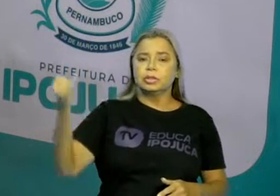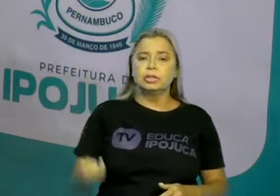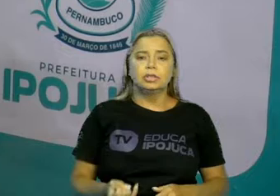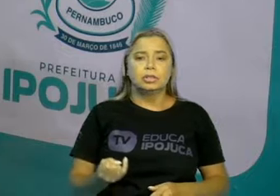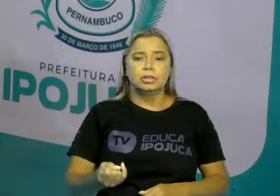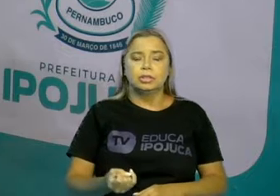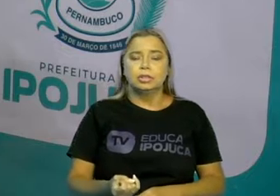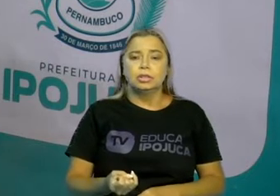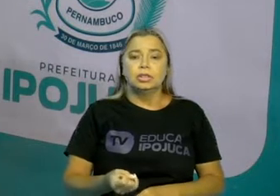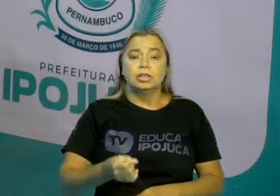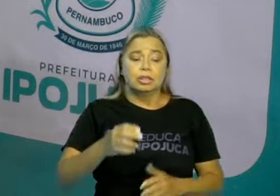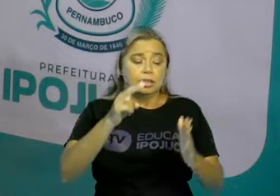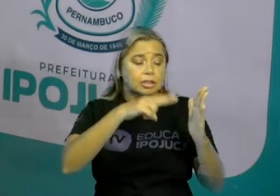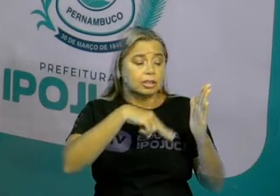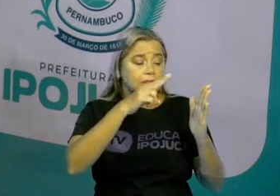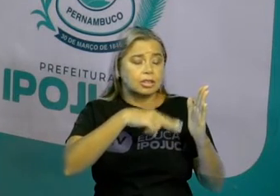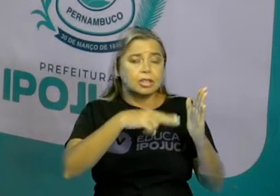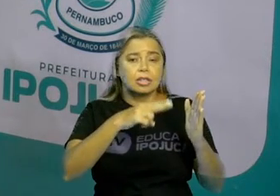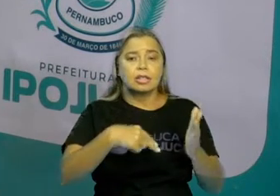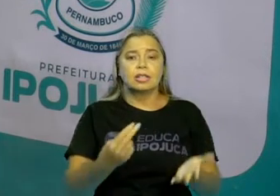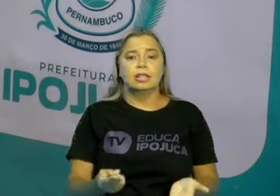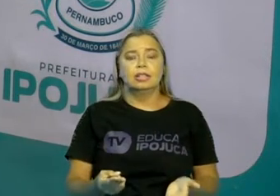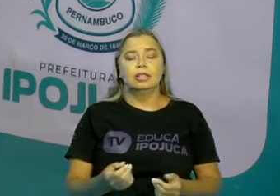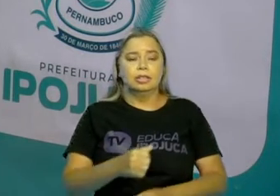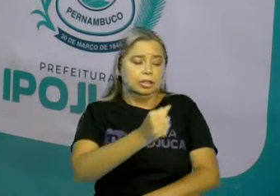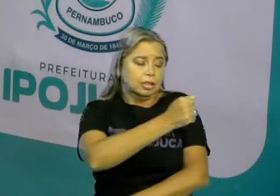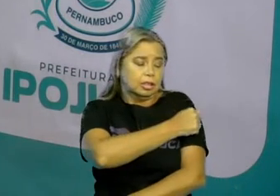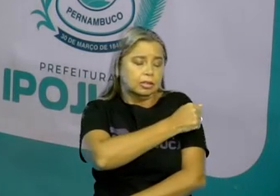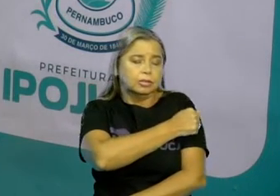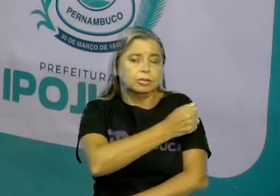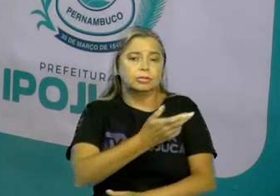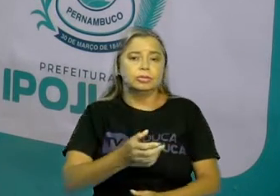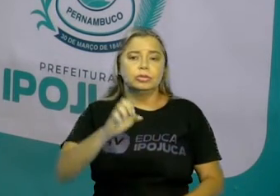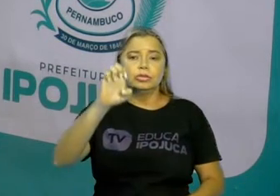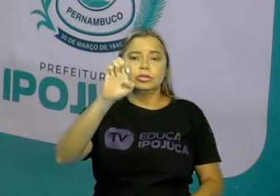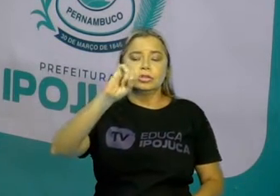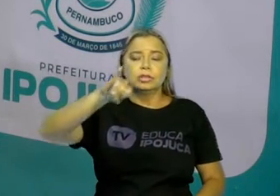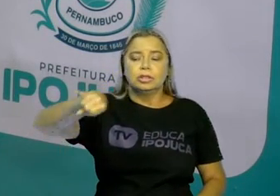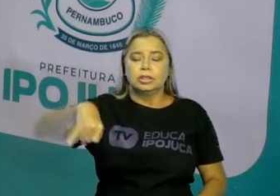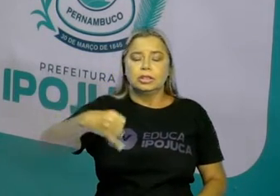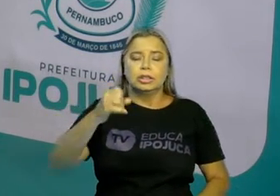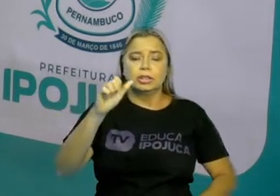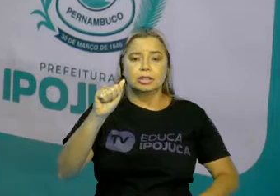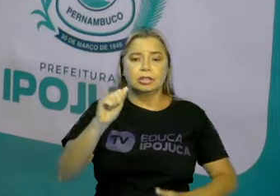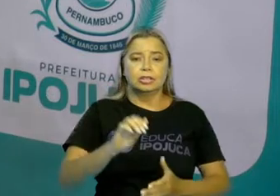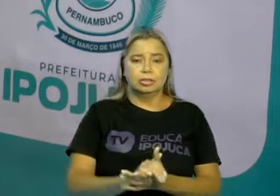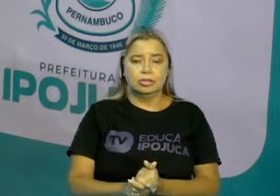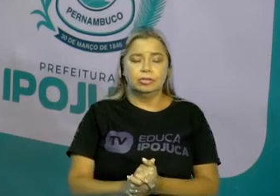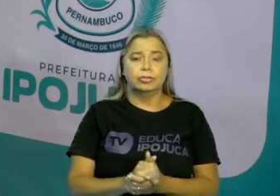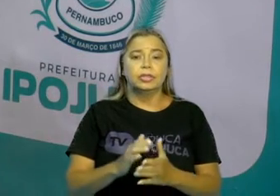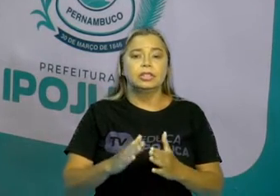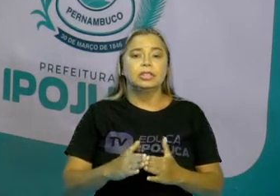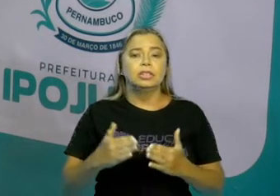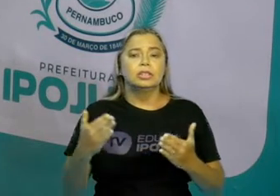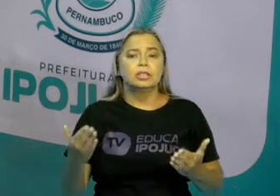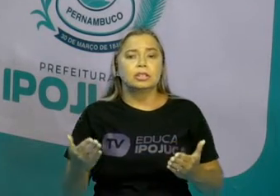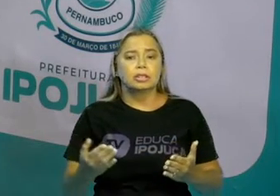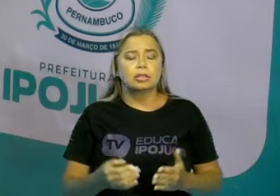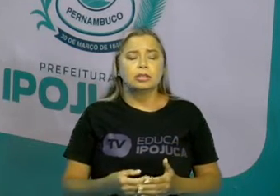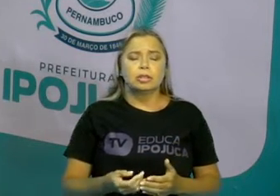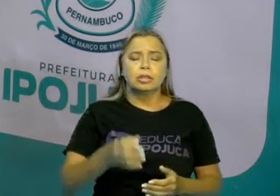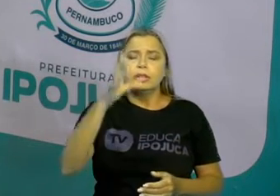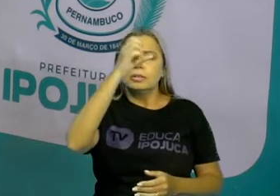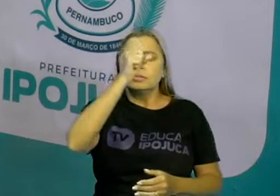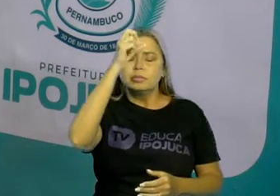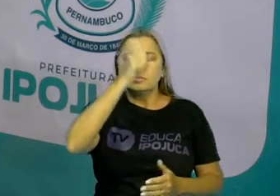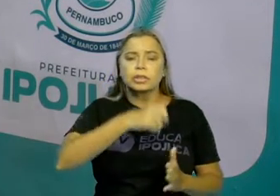adultos. Ou seja, você percebe que o aprender a ler, além de fazer parte da prática da